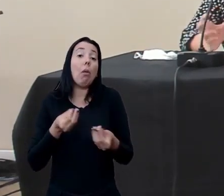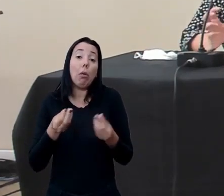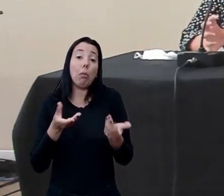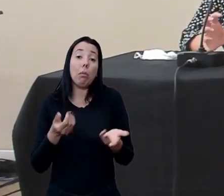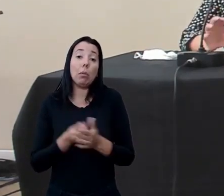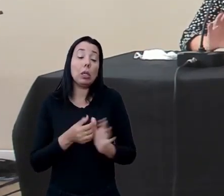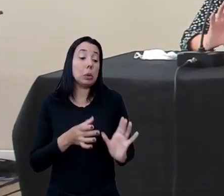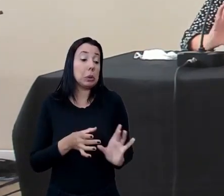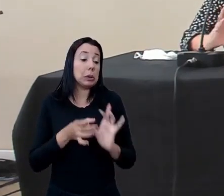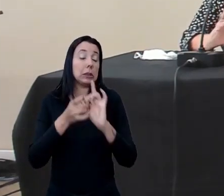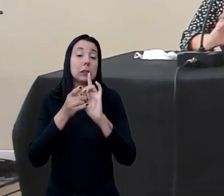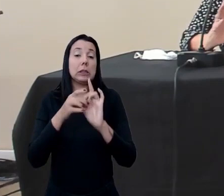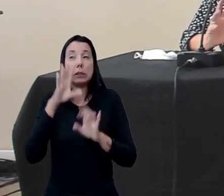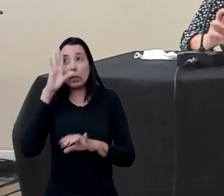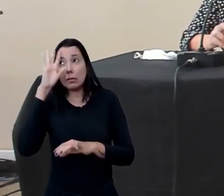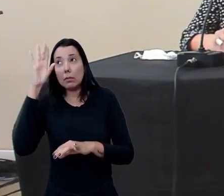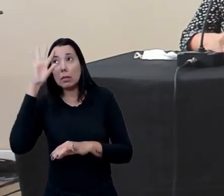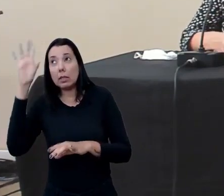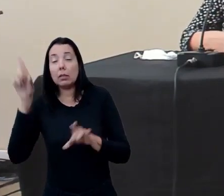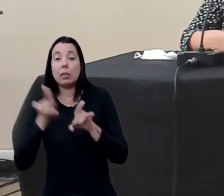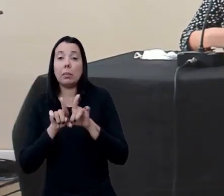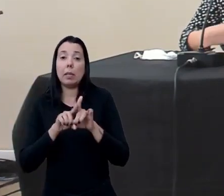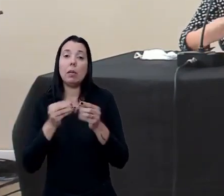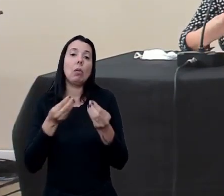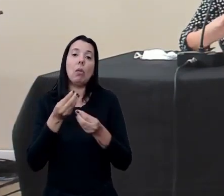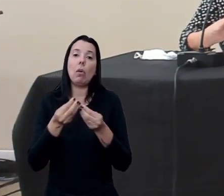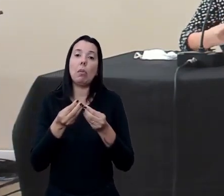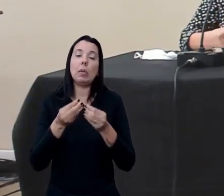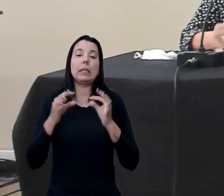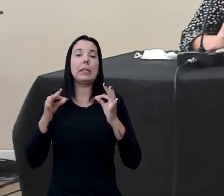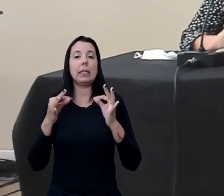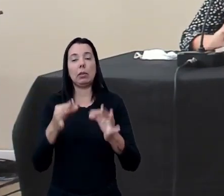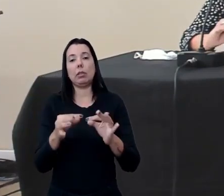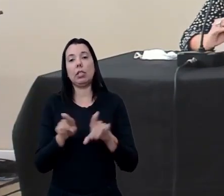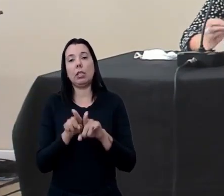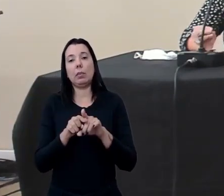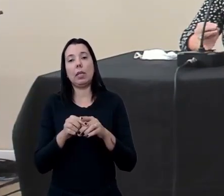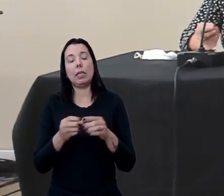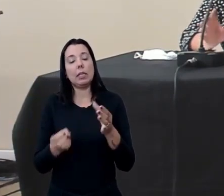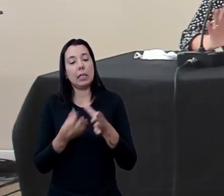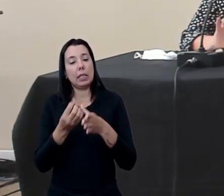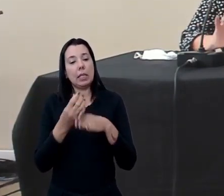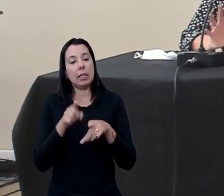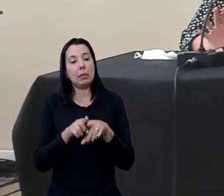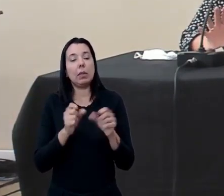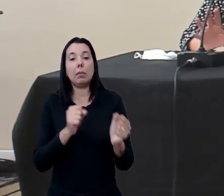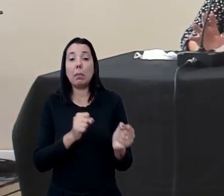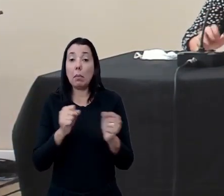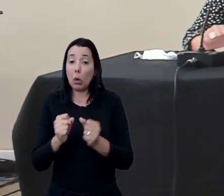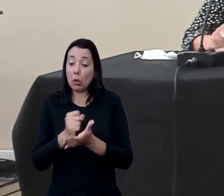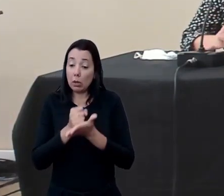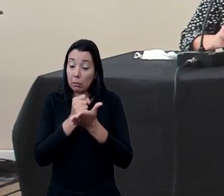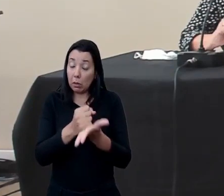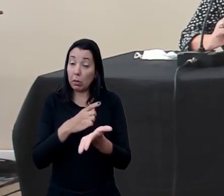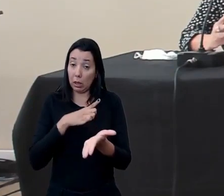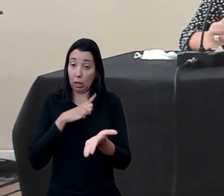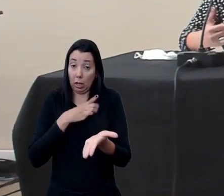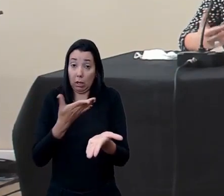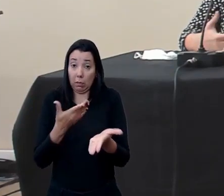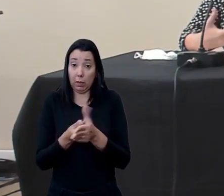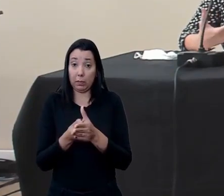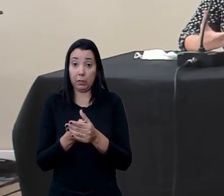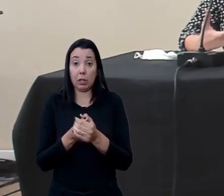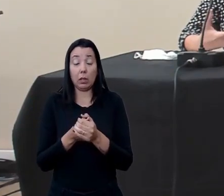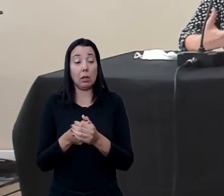as conexões? a reflexão? em que medida essas tecnologias ou essa forma remota ela pode apoiar ou